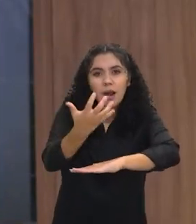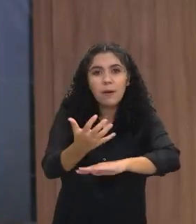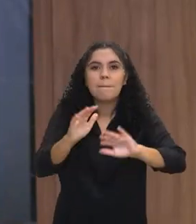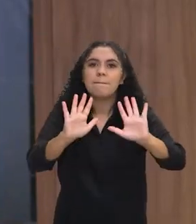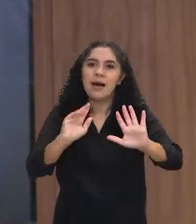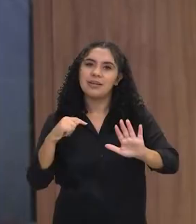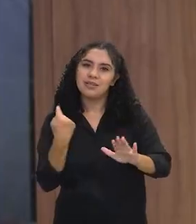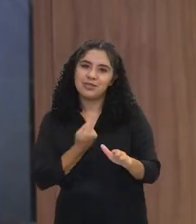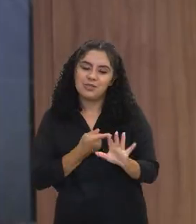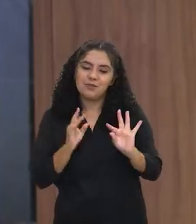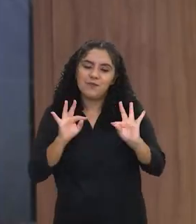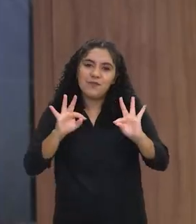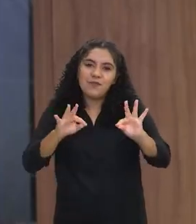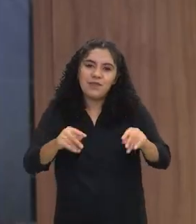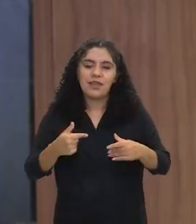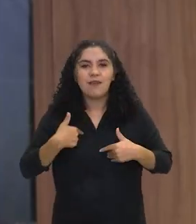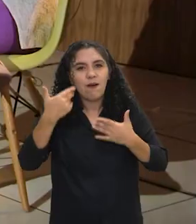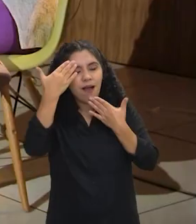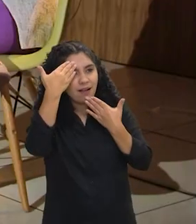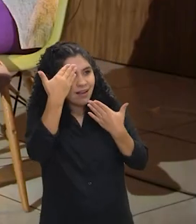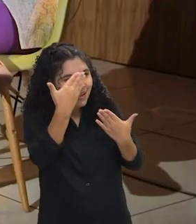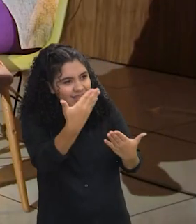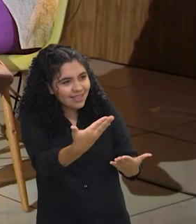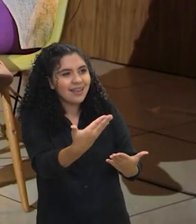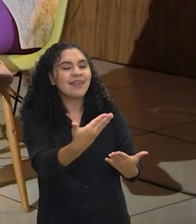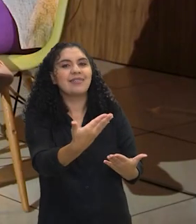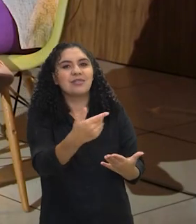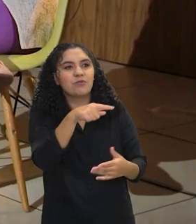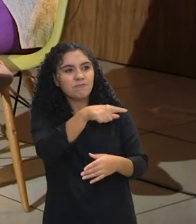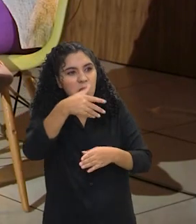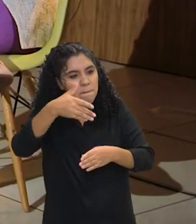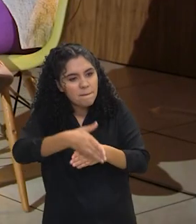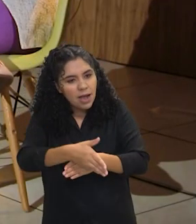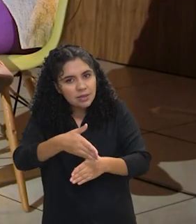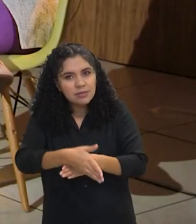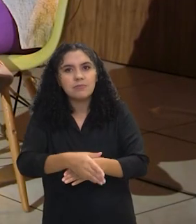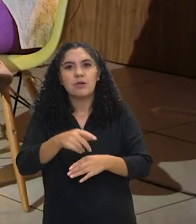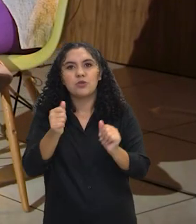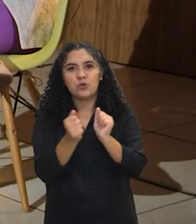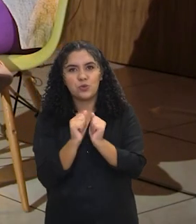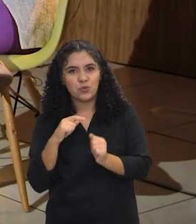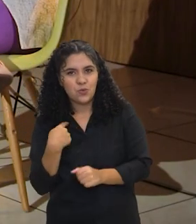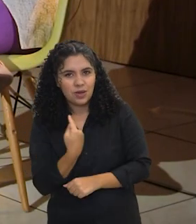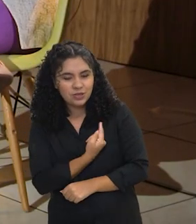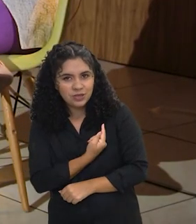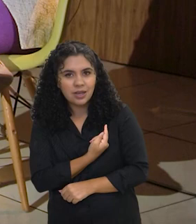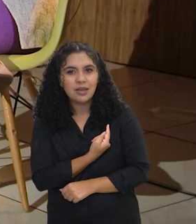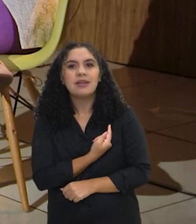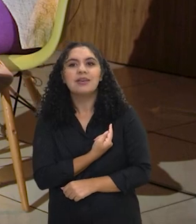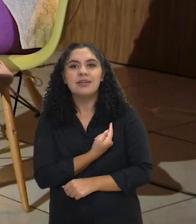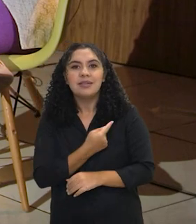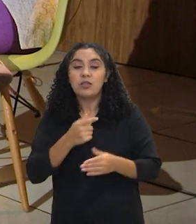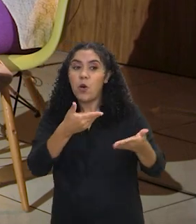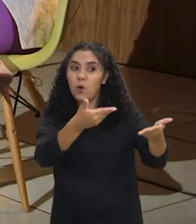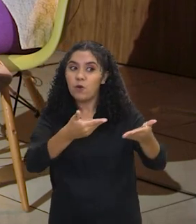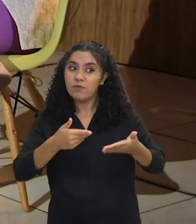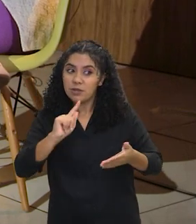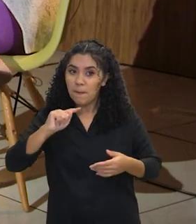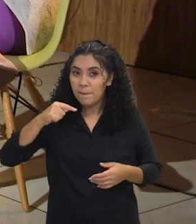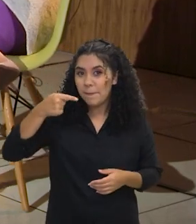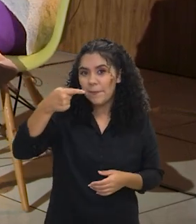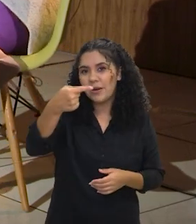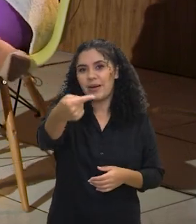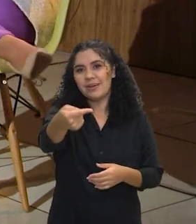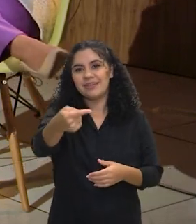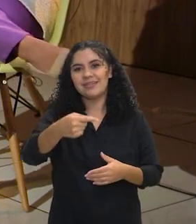mas o Brasil em Pauta vai ficando por aqui. Agradeço, secretário, a sua participação aqui conosco. E a gente faz o